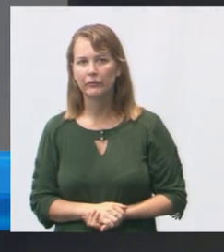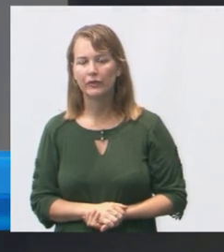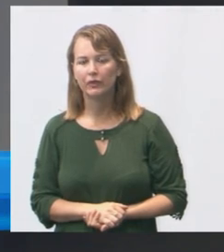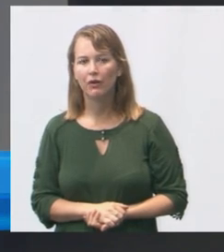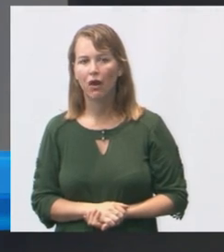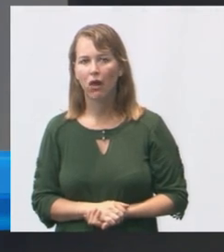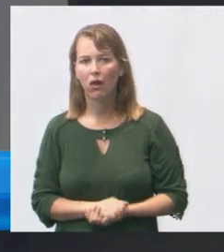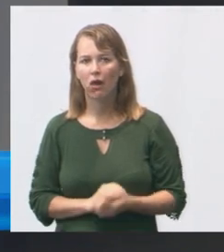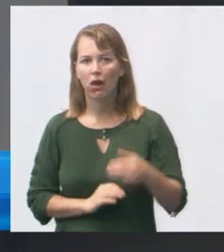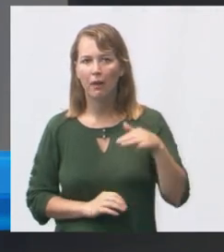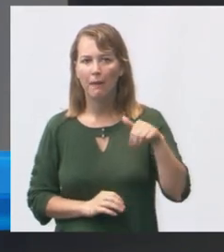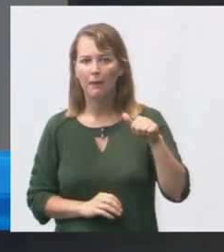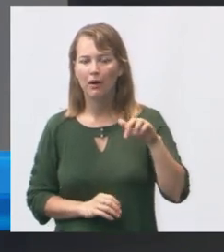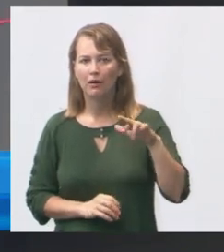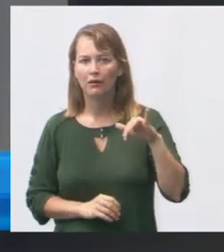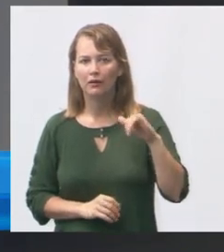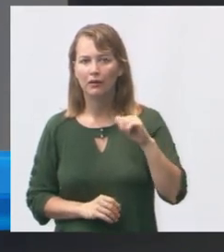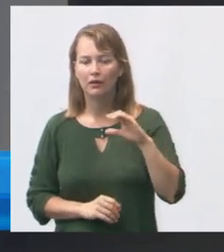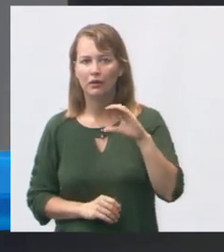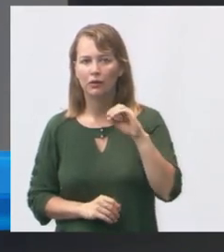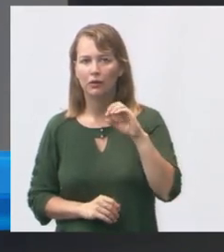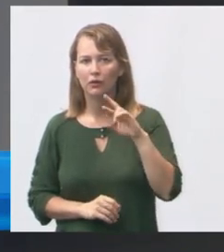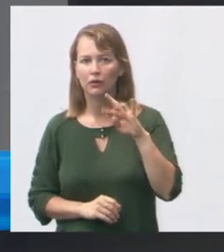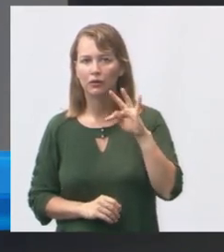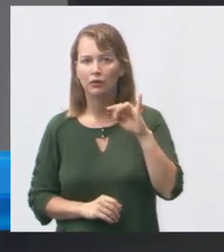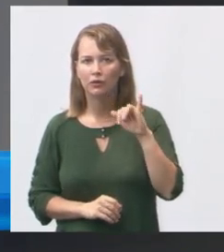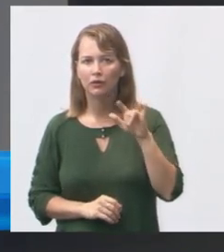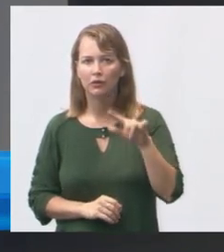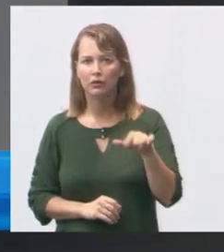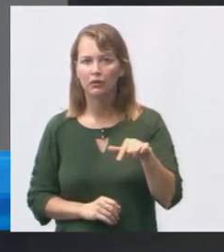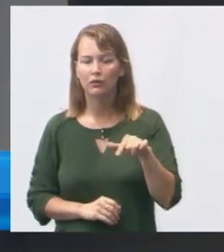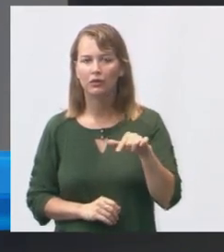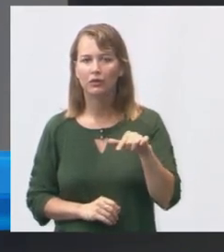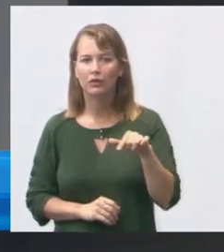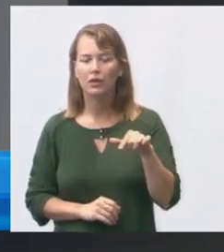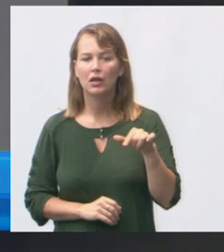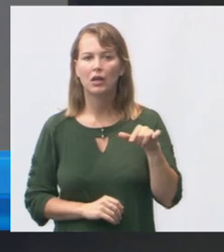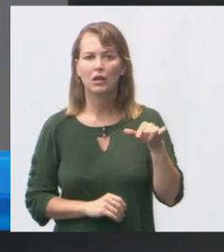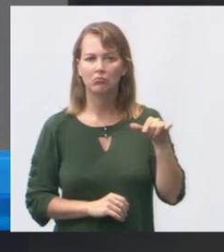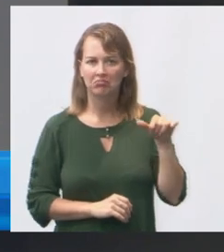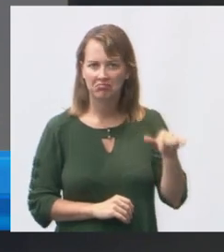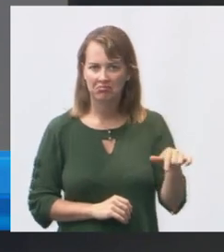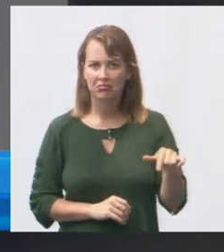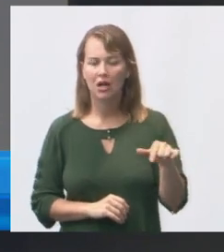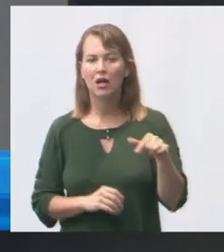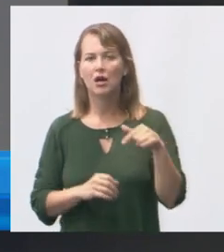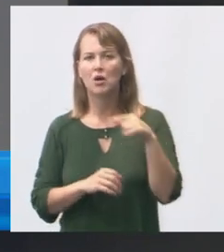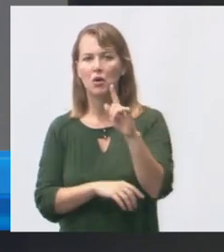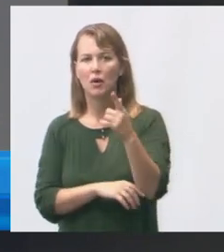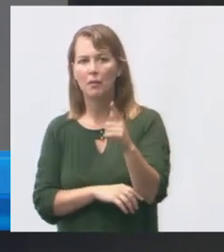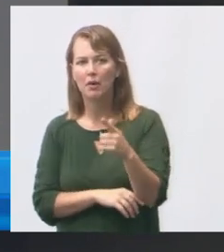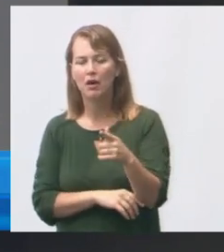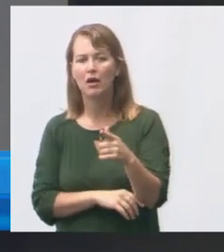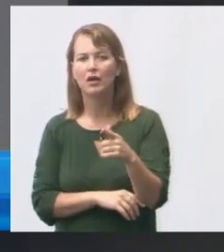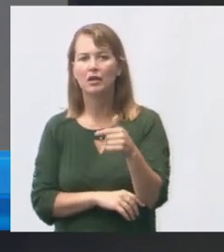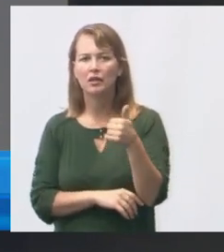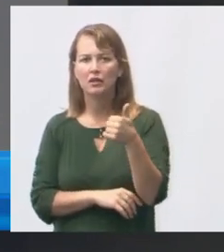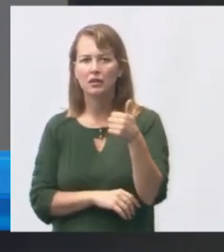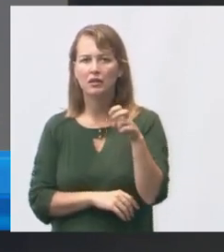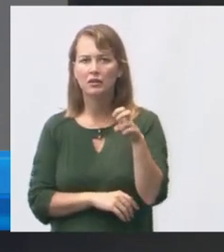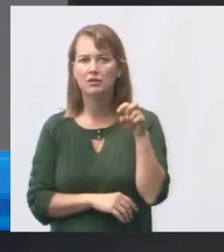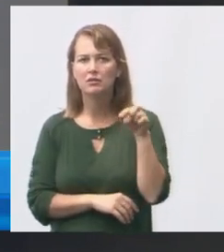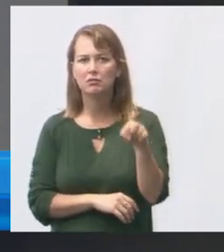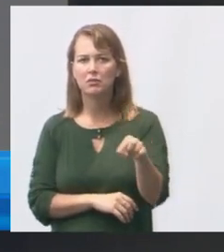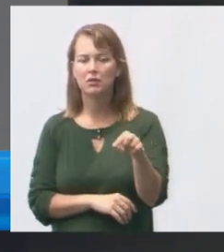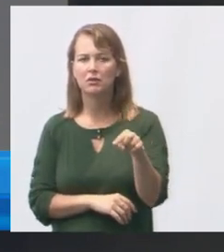Maria Ortiz atende o bairro de Maria Ortiz em uma parte de Goiabeiras 15.300 pacientes em média